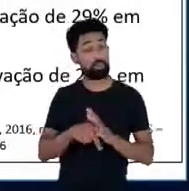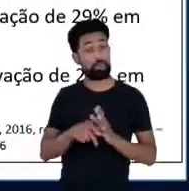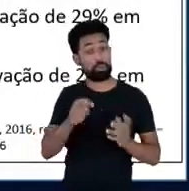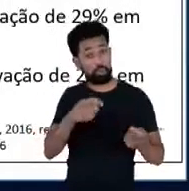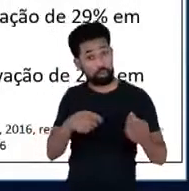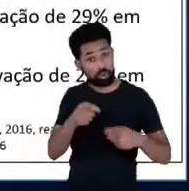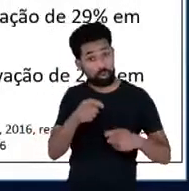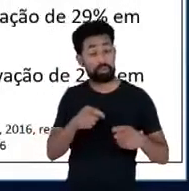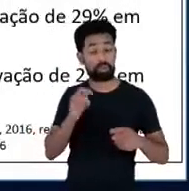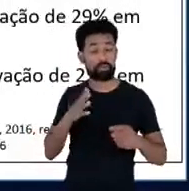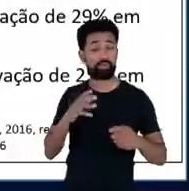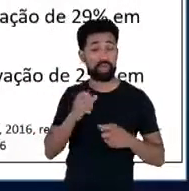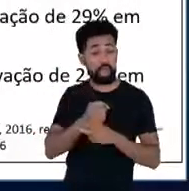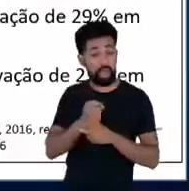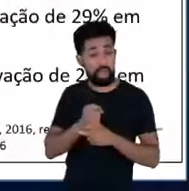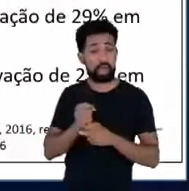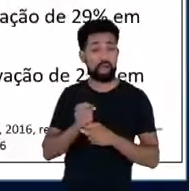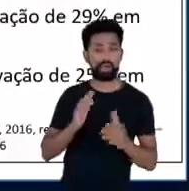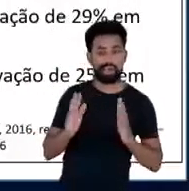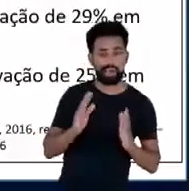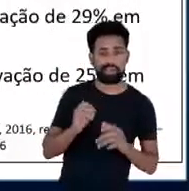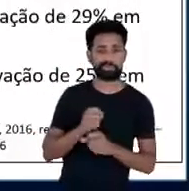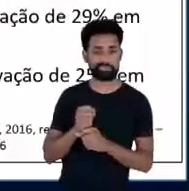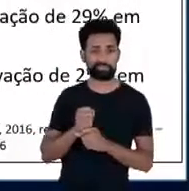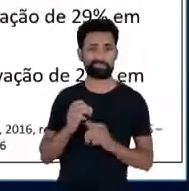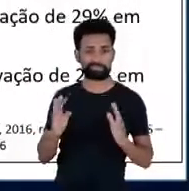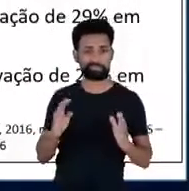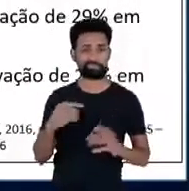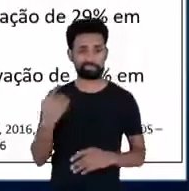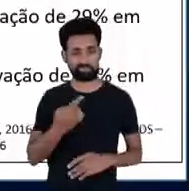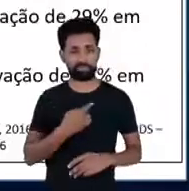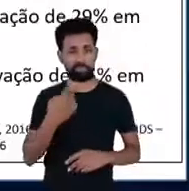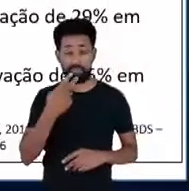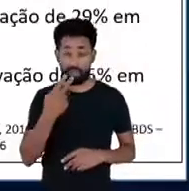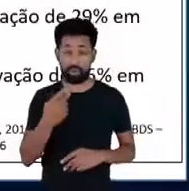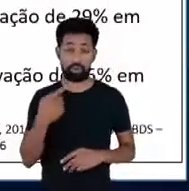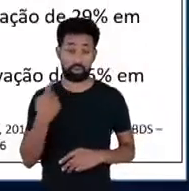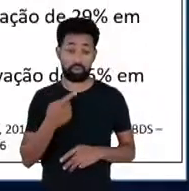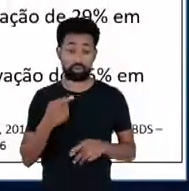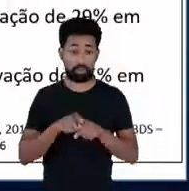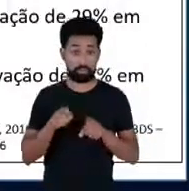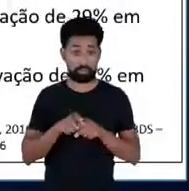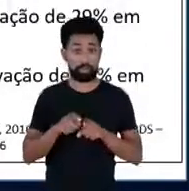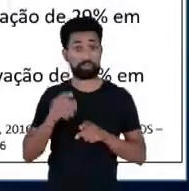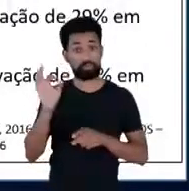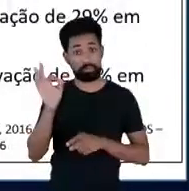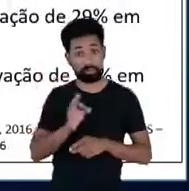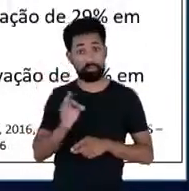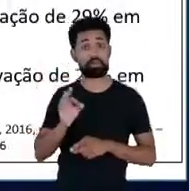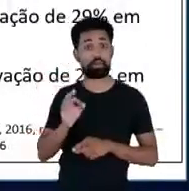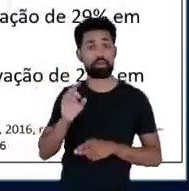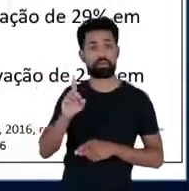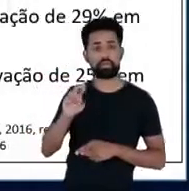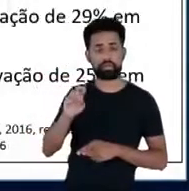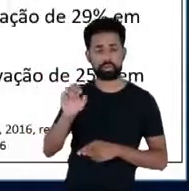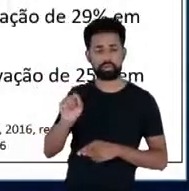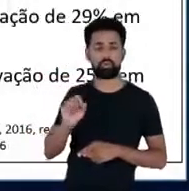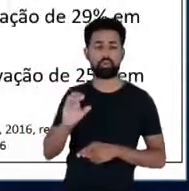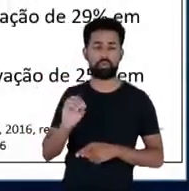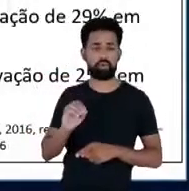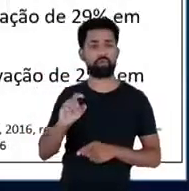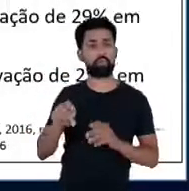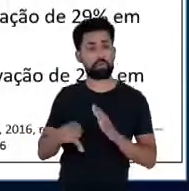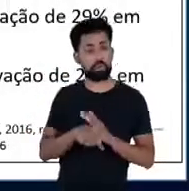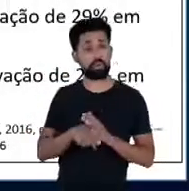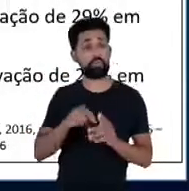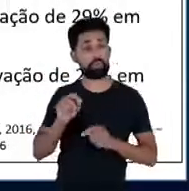ano que a gente está falando e a gente também dados da própria Besco entre 2015 e 2017 a gente